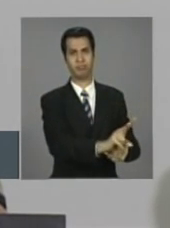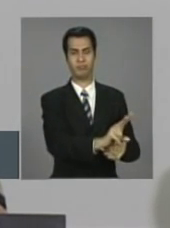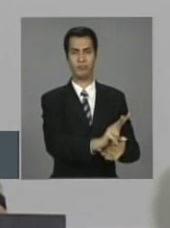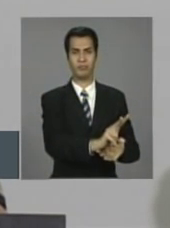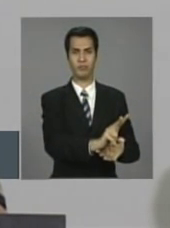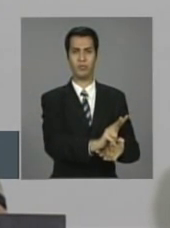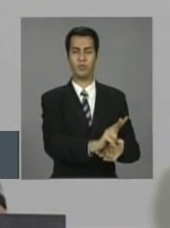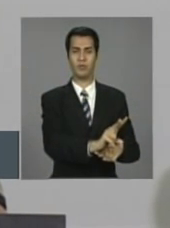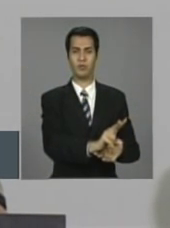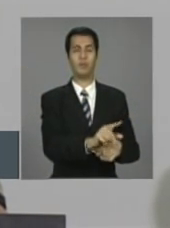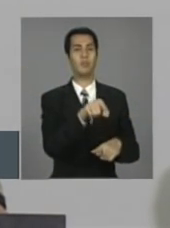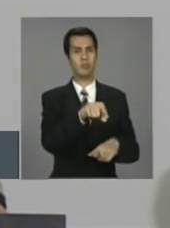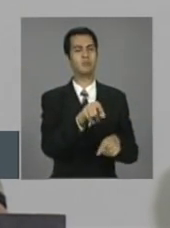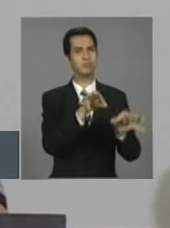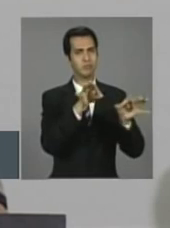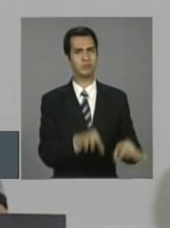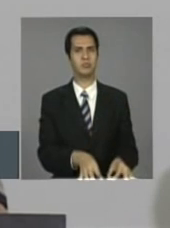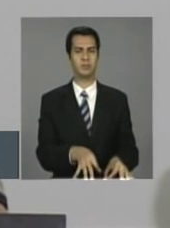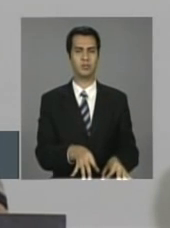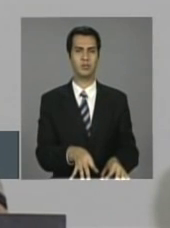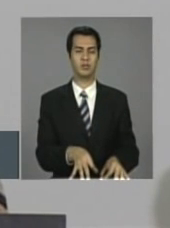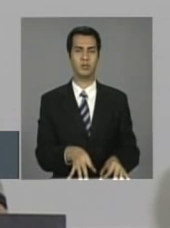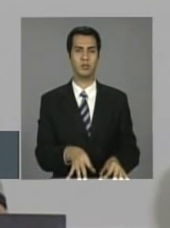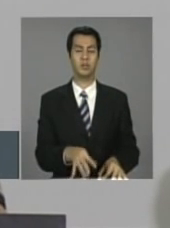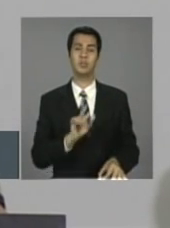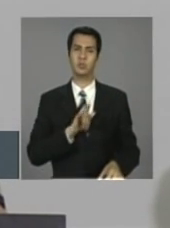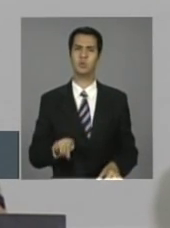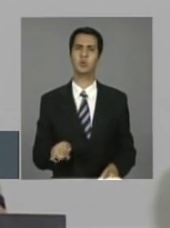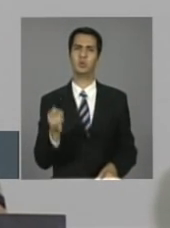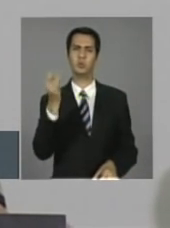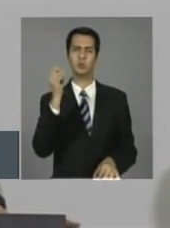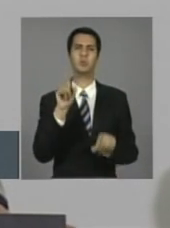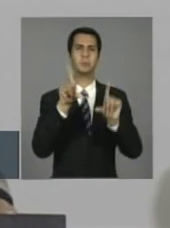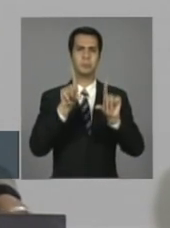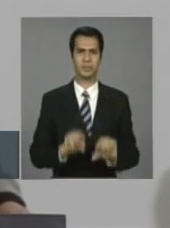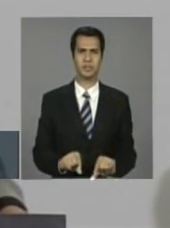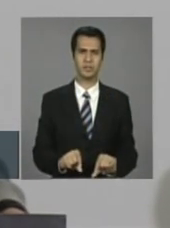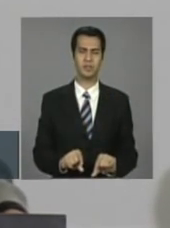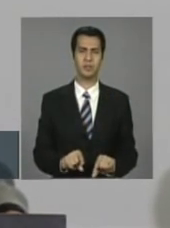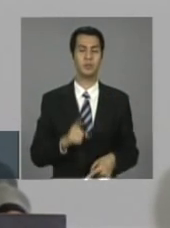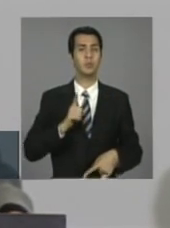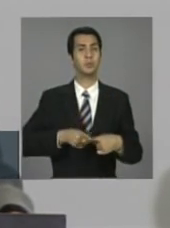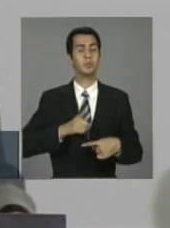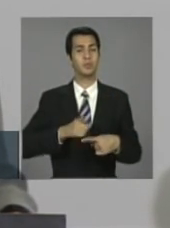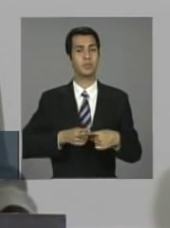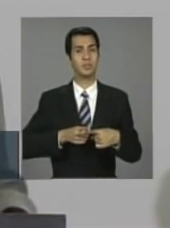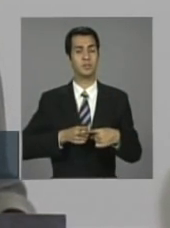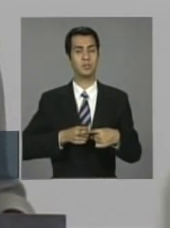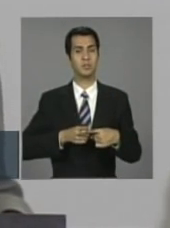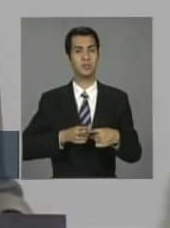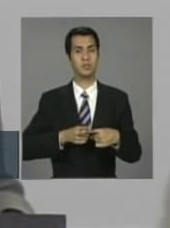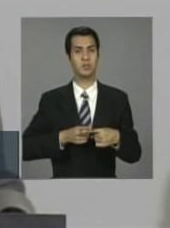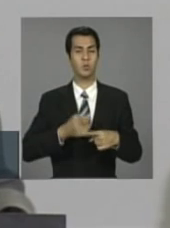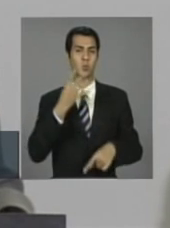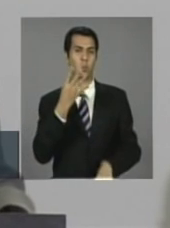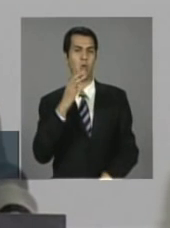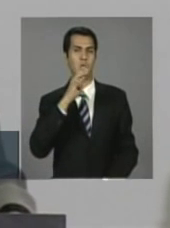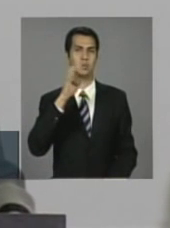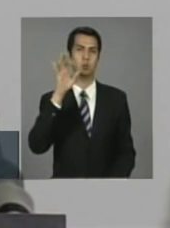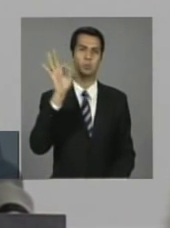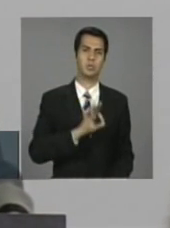mais adequadas, com juros muito mais baixos, porque, na verdade, 4 a